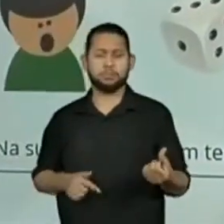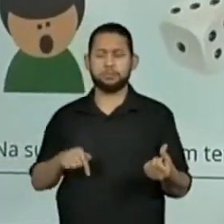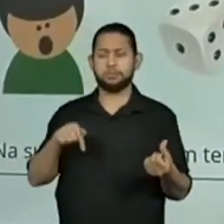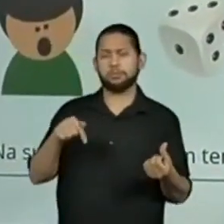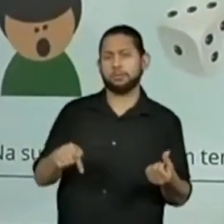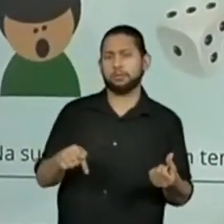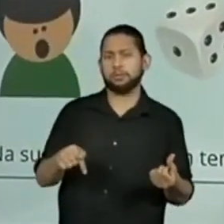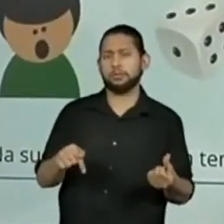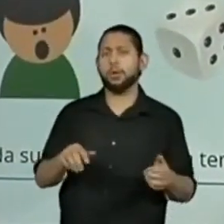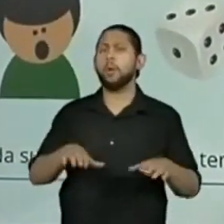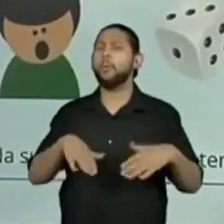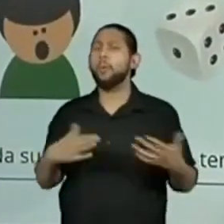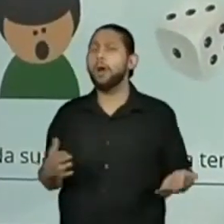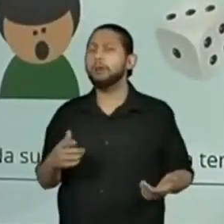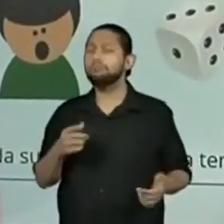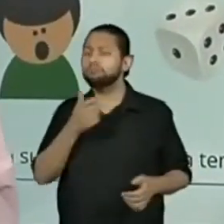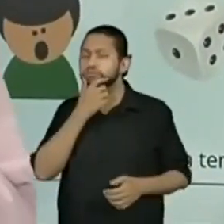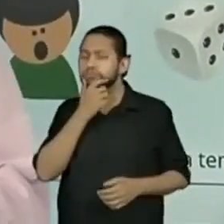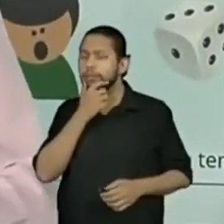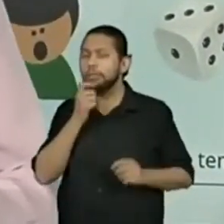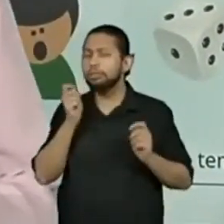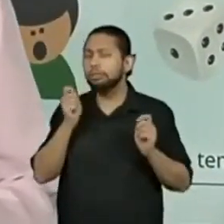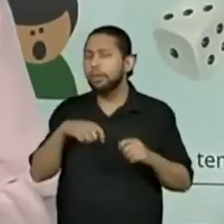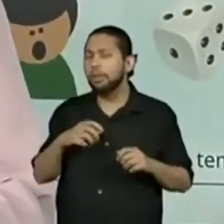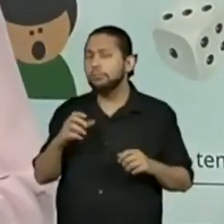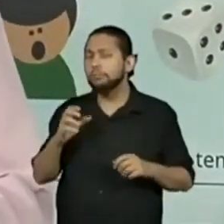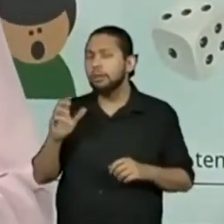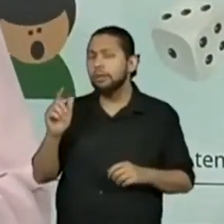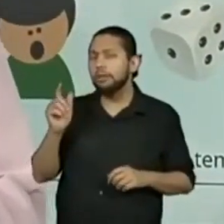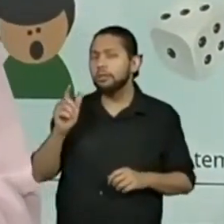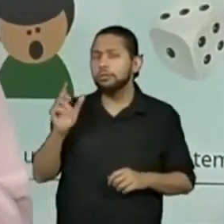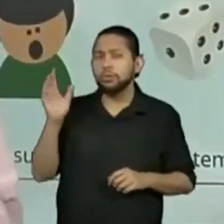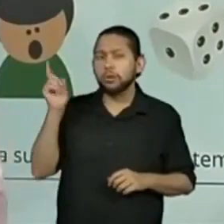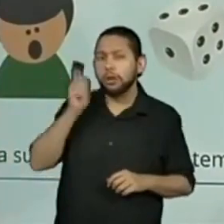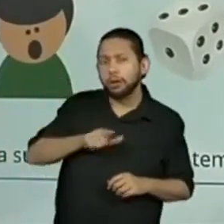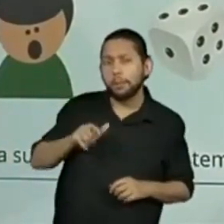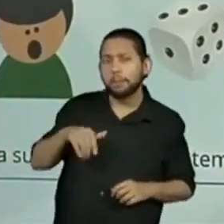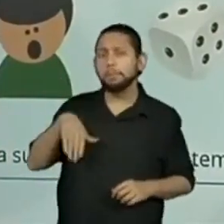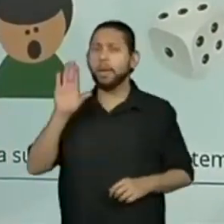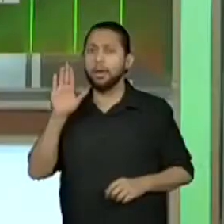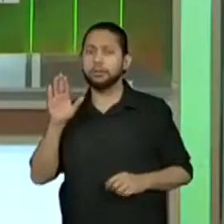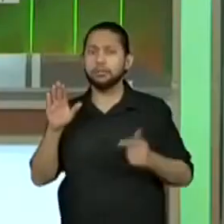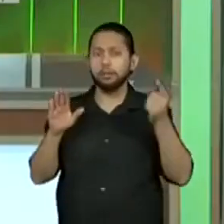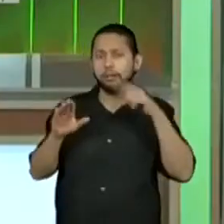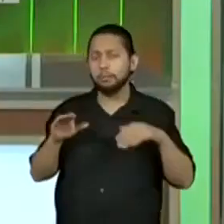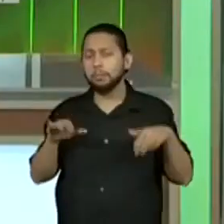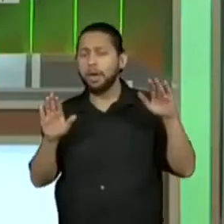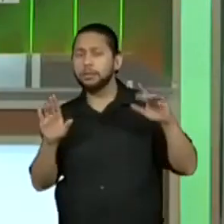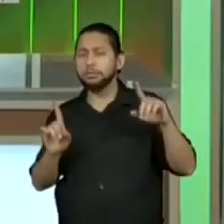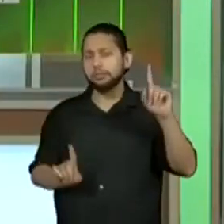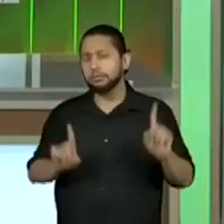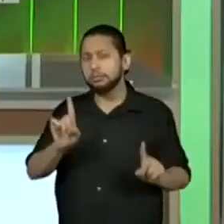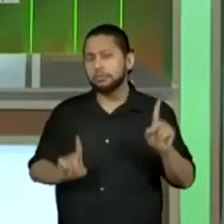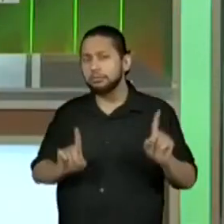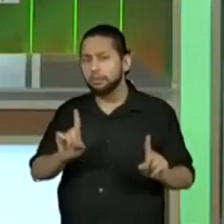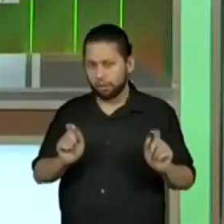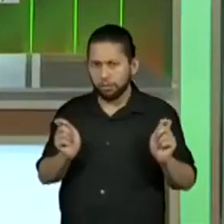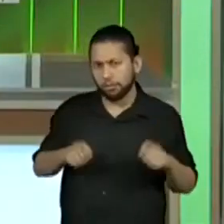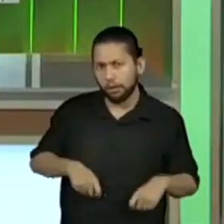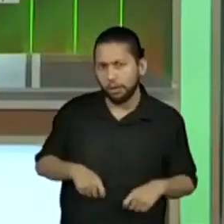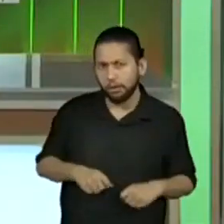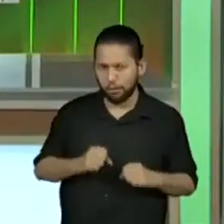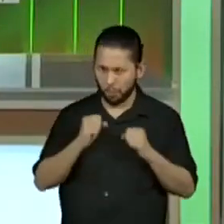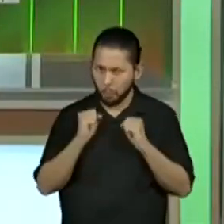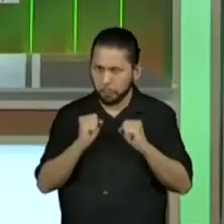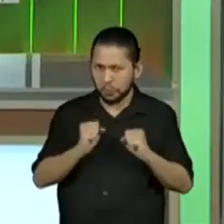menores, onde vocês estão trocando ideias, conversando com os colegas. Os professores vão repassar aqui algumas apostas